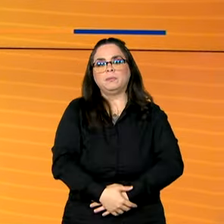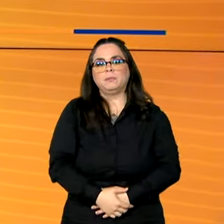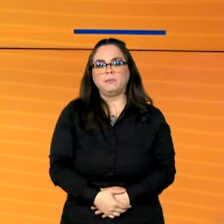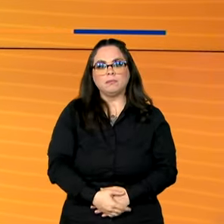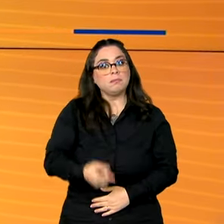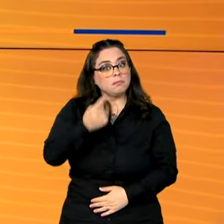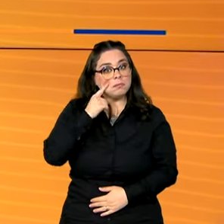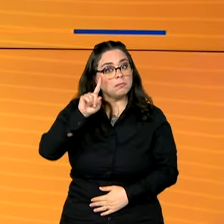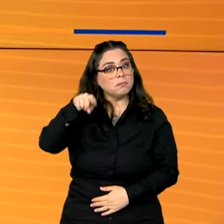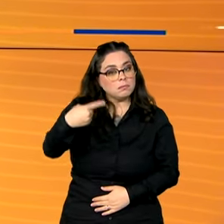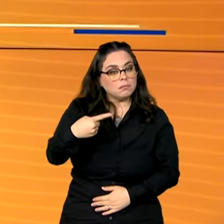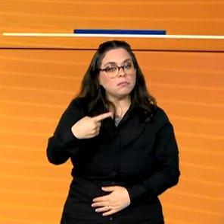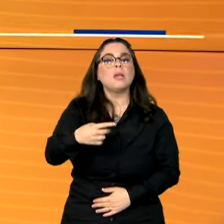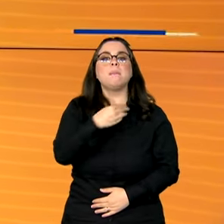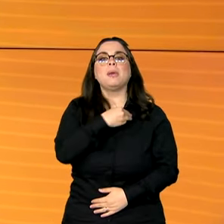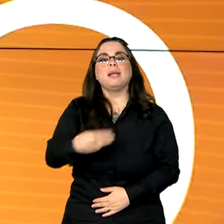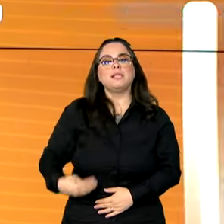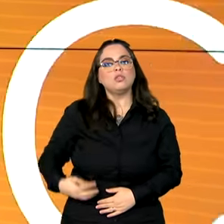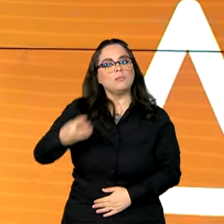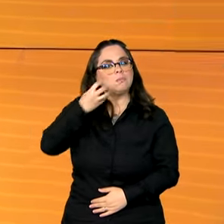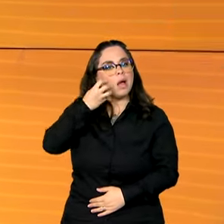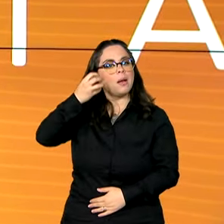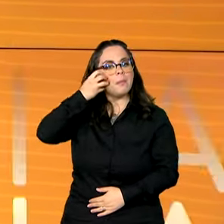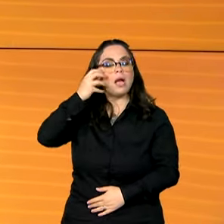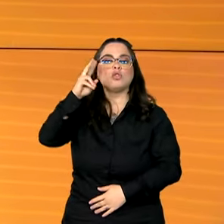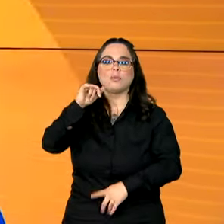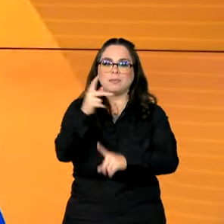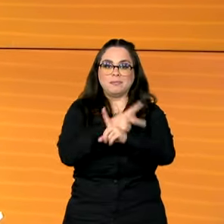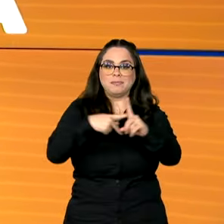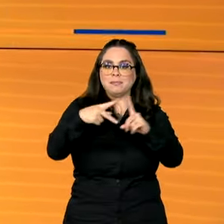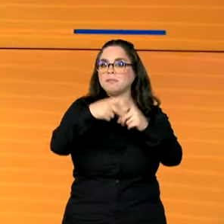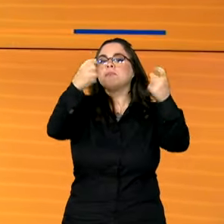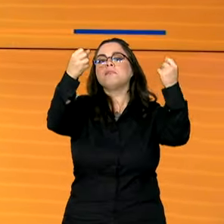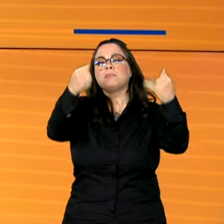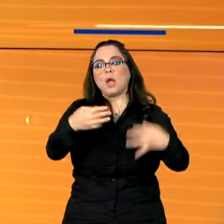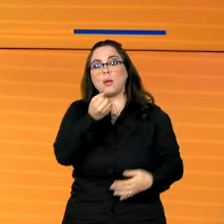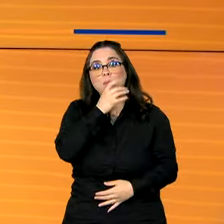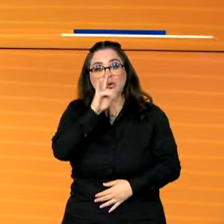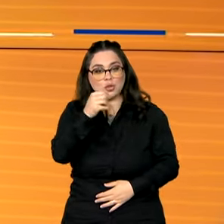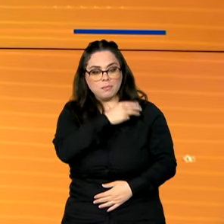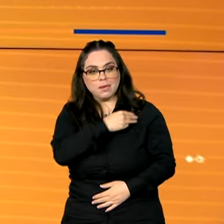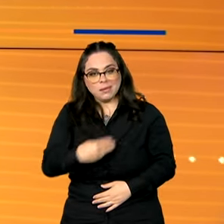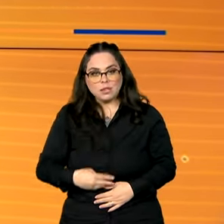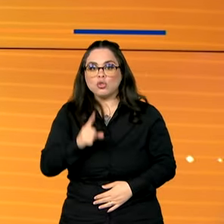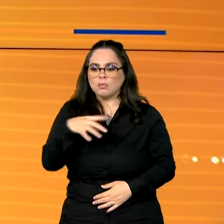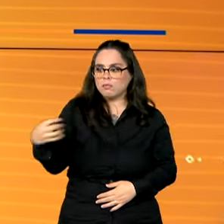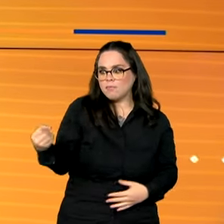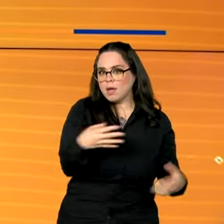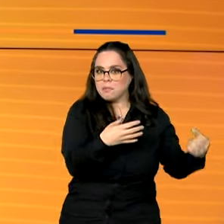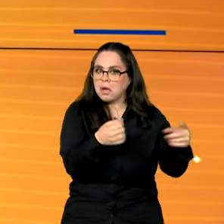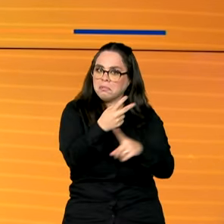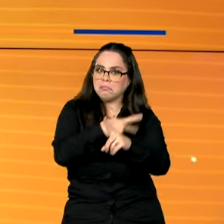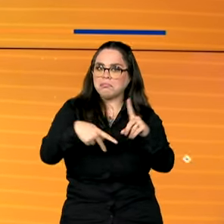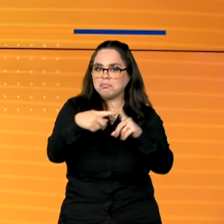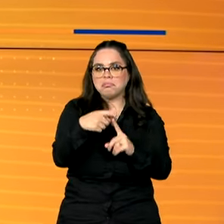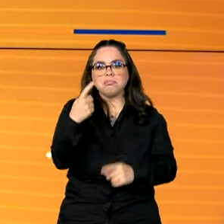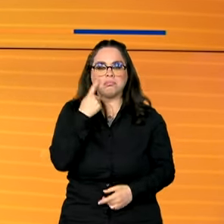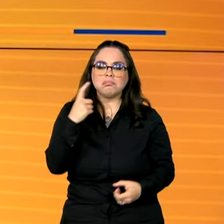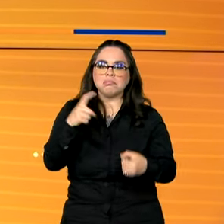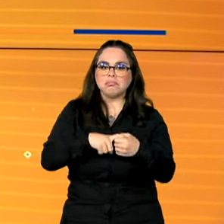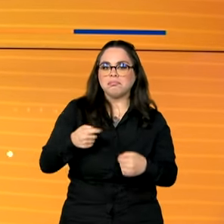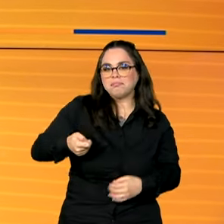Veja a seguir, Carlos Lupe, da Previdência, destaca no programa Bom Dia, Ministro, a modernização do INSS.